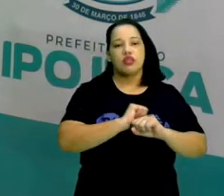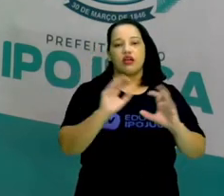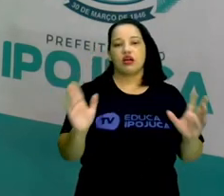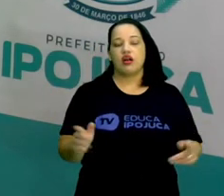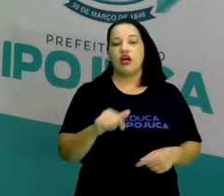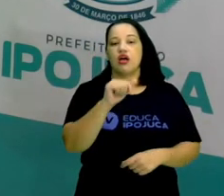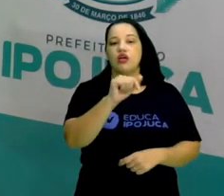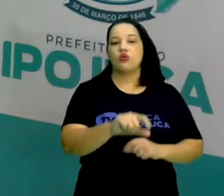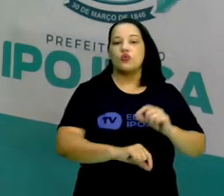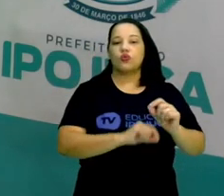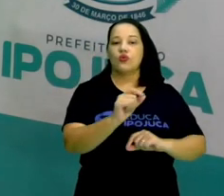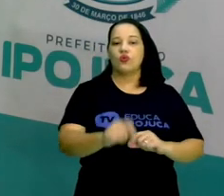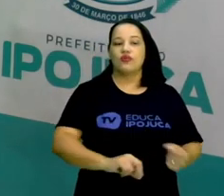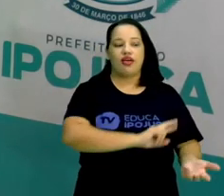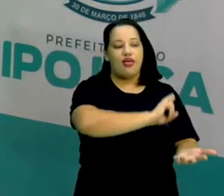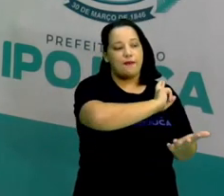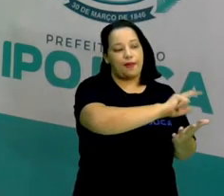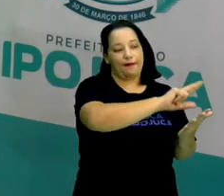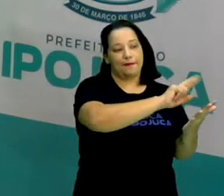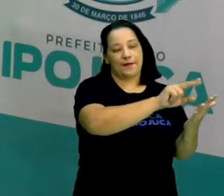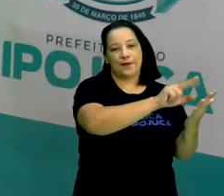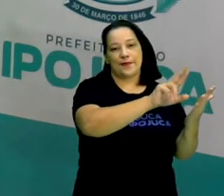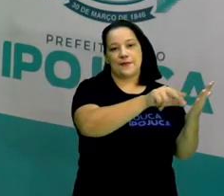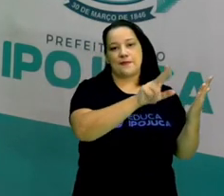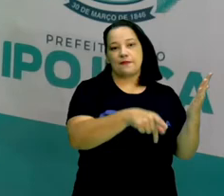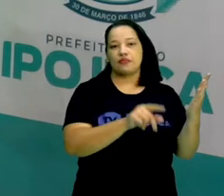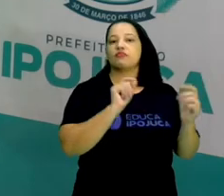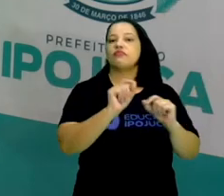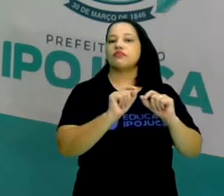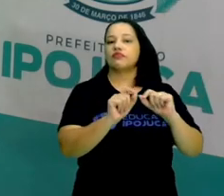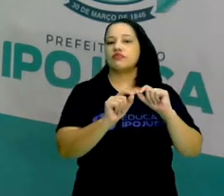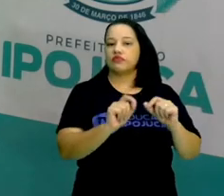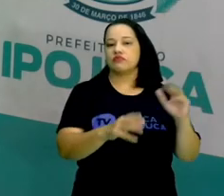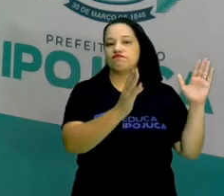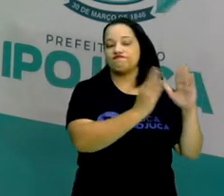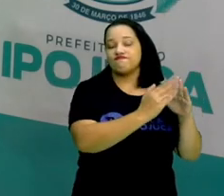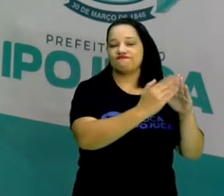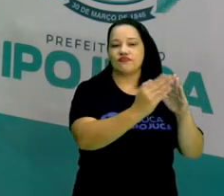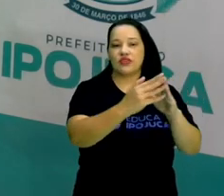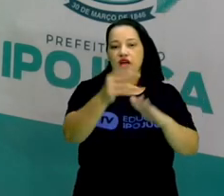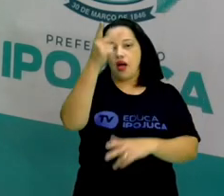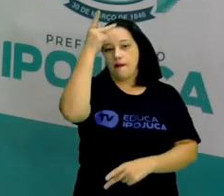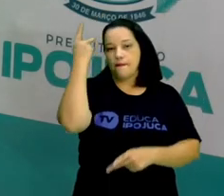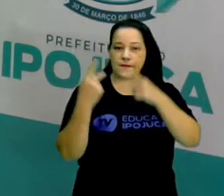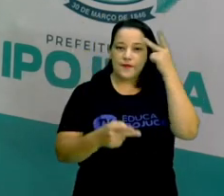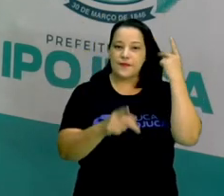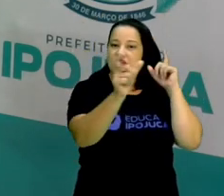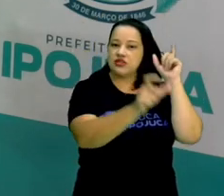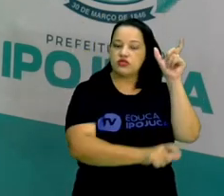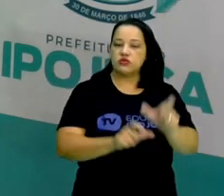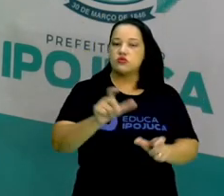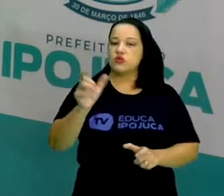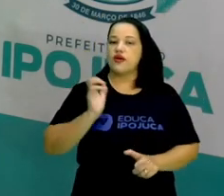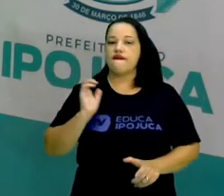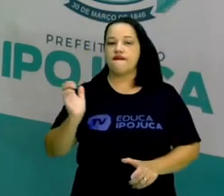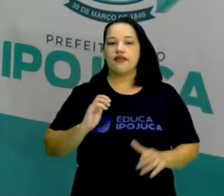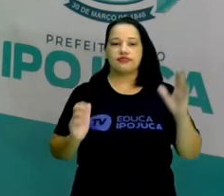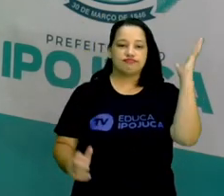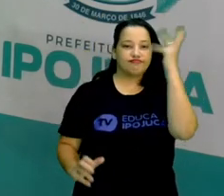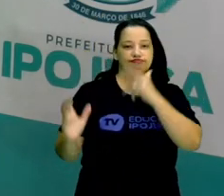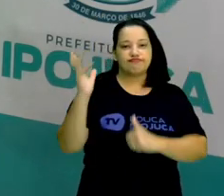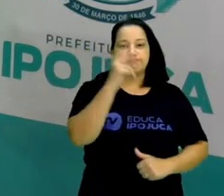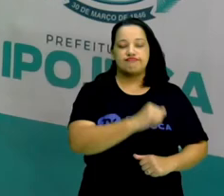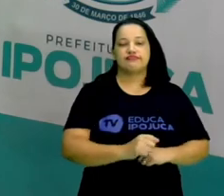cidade tem uma diversidade. Diversidade em casas, pessoas, riquezas e belezas.